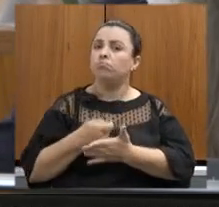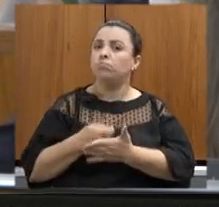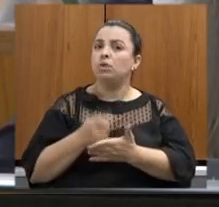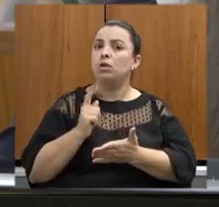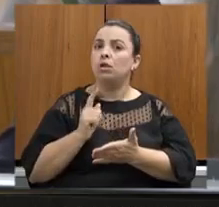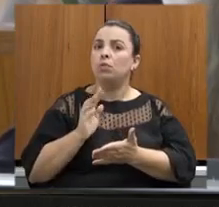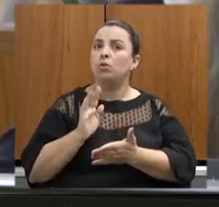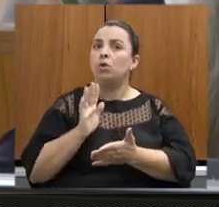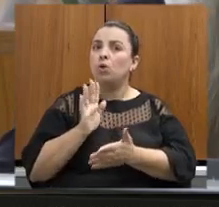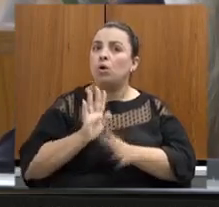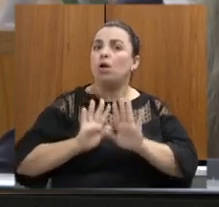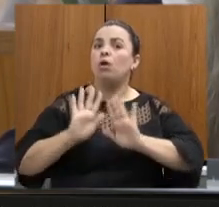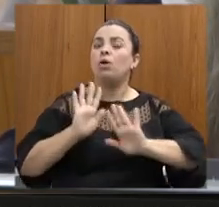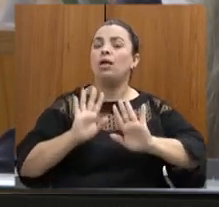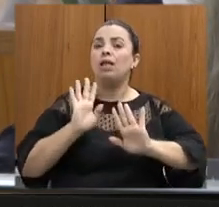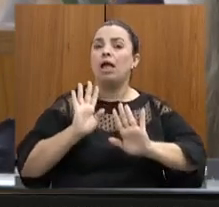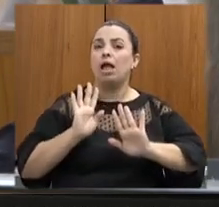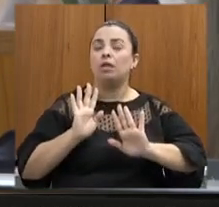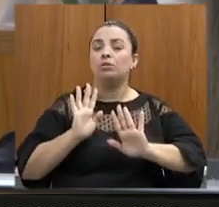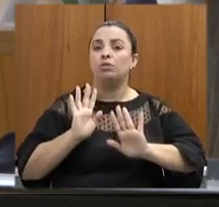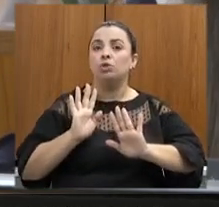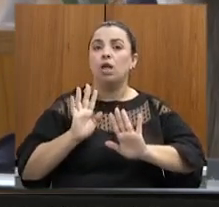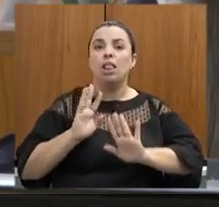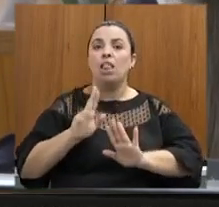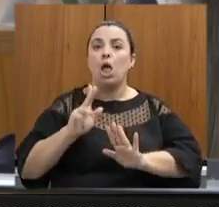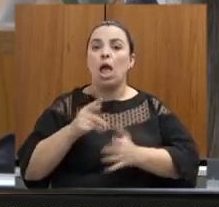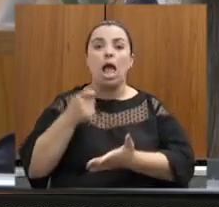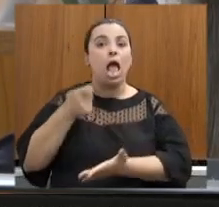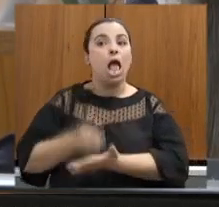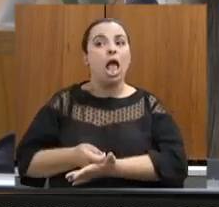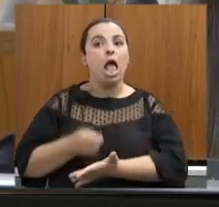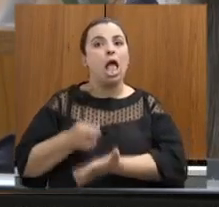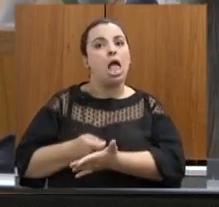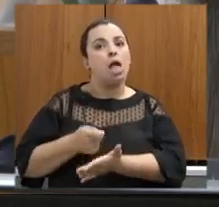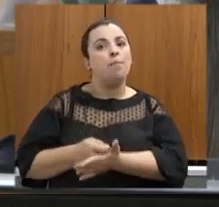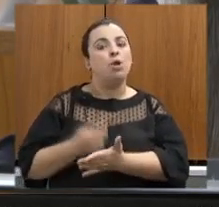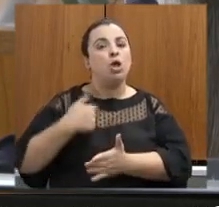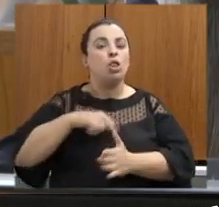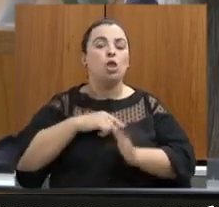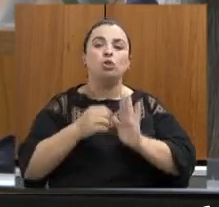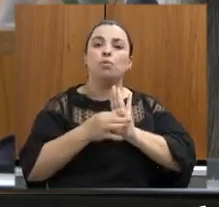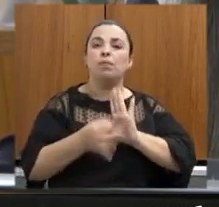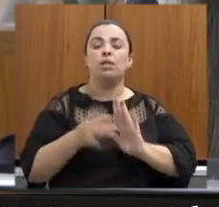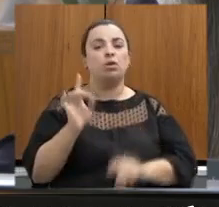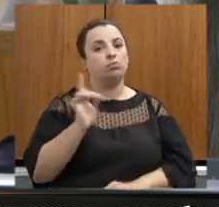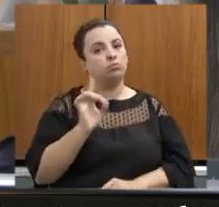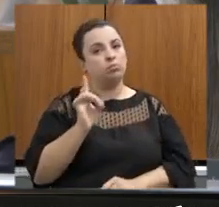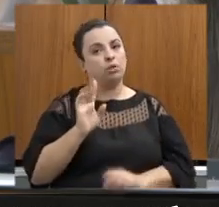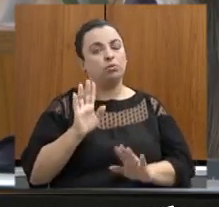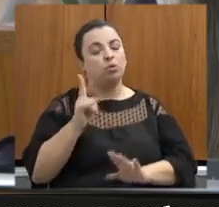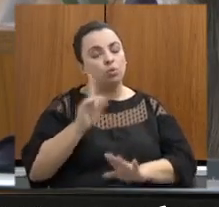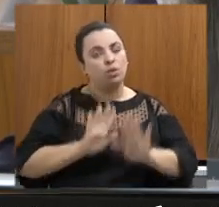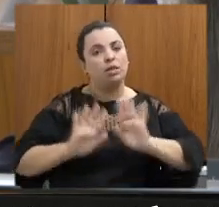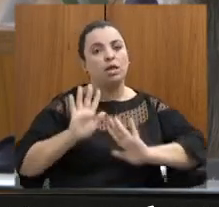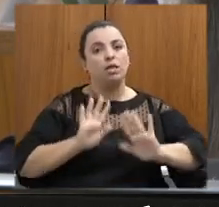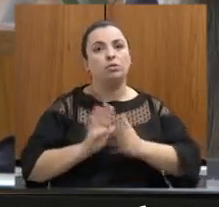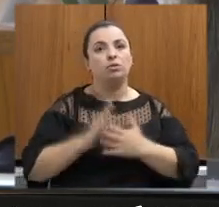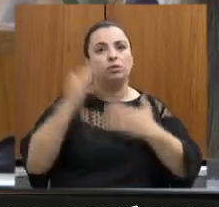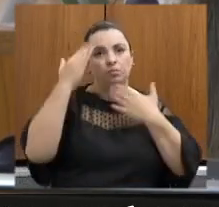de não querer imprimir a outros parlamentares a nossa opinião muito obrigado seu presidente